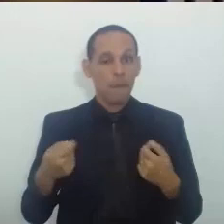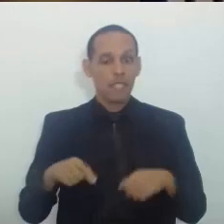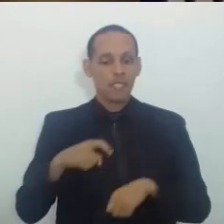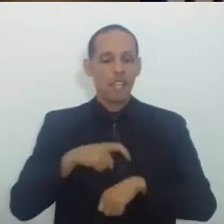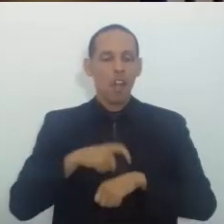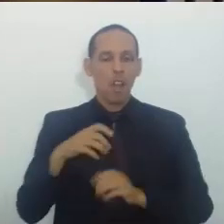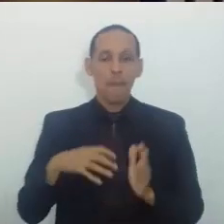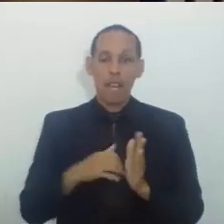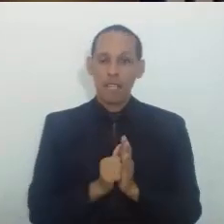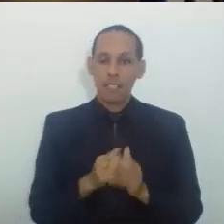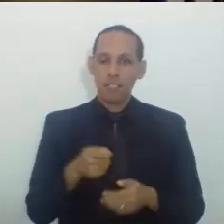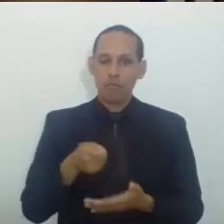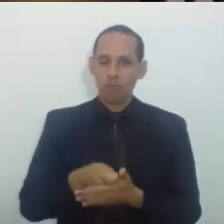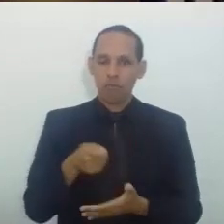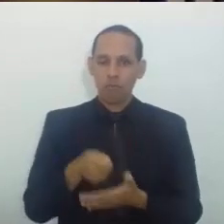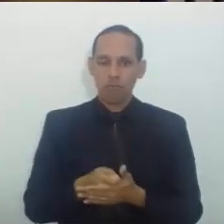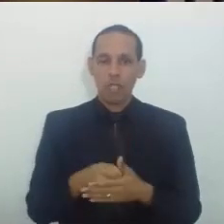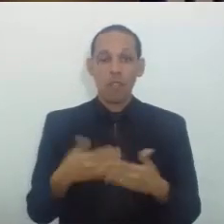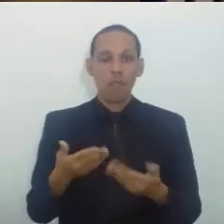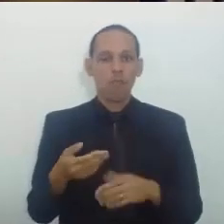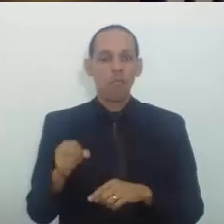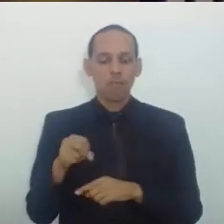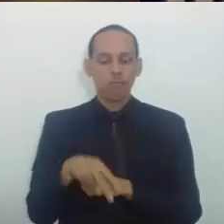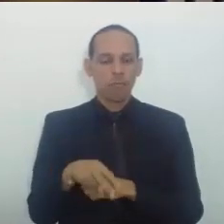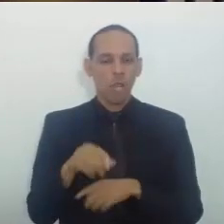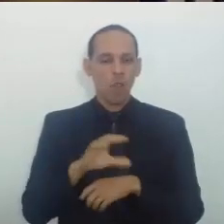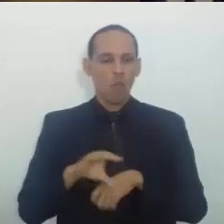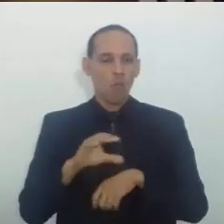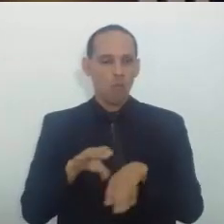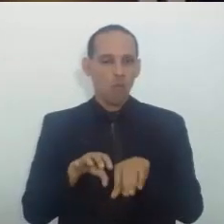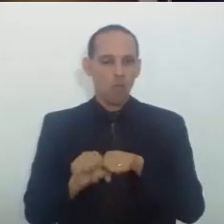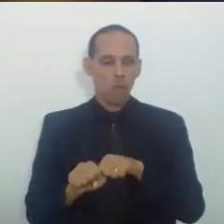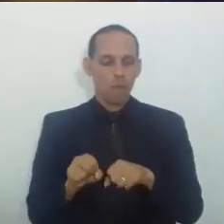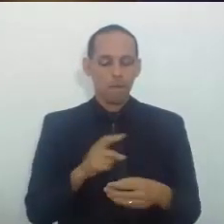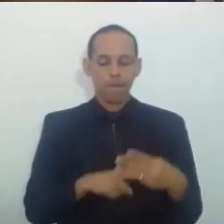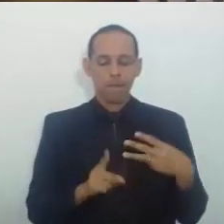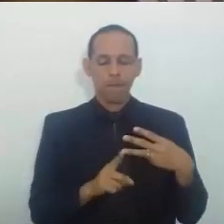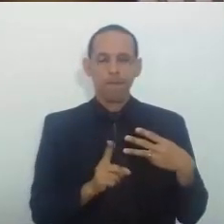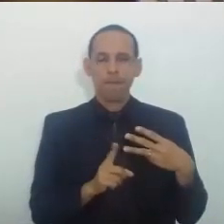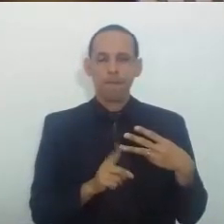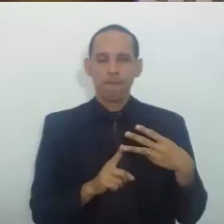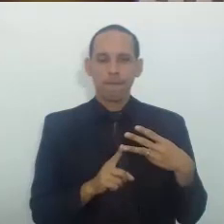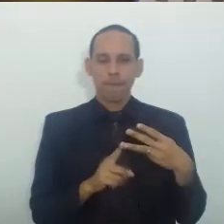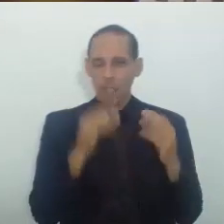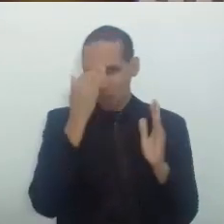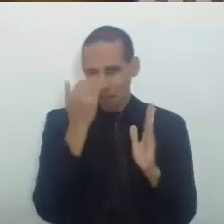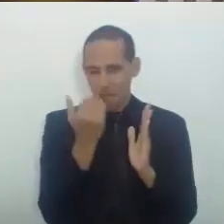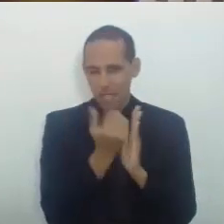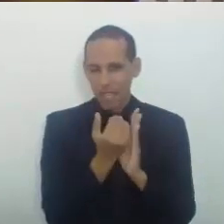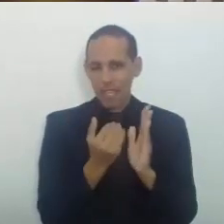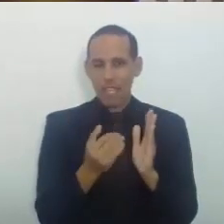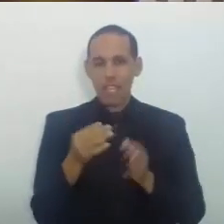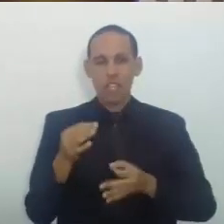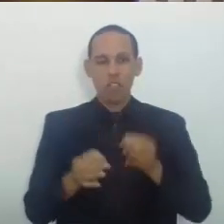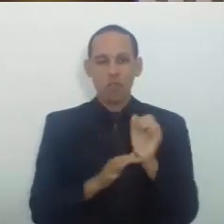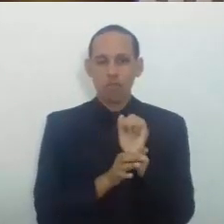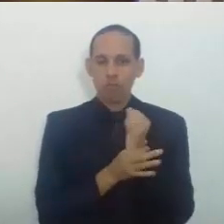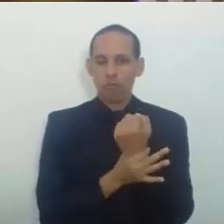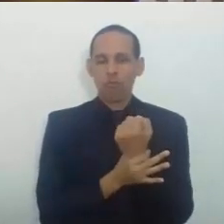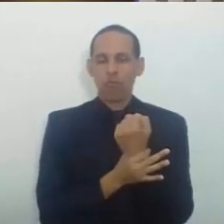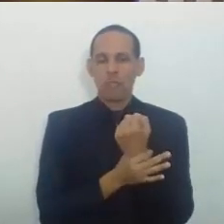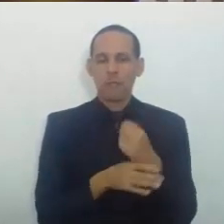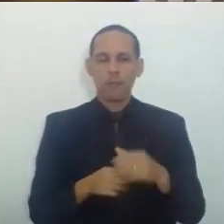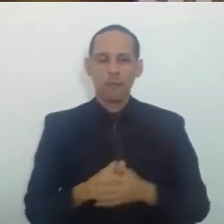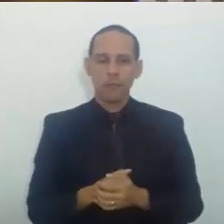Fecho aspas E três Em obediência A segurança jurídica A luz De dever Geral